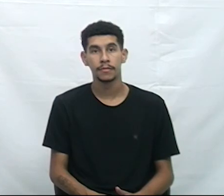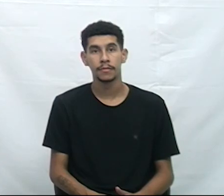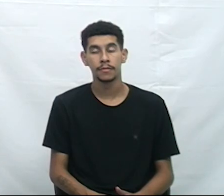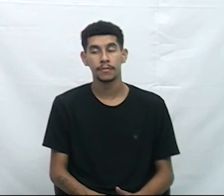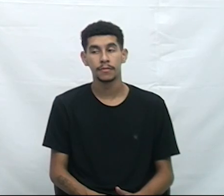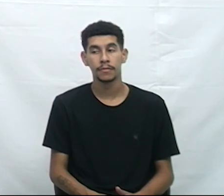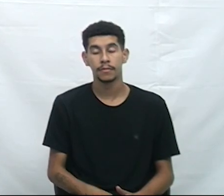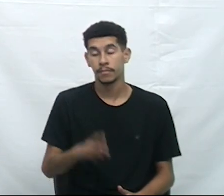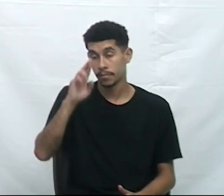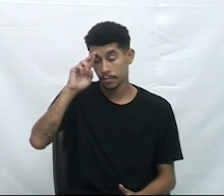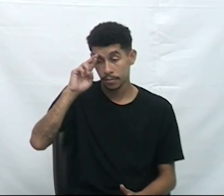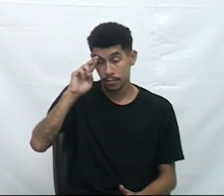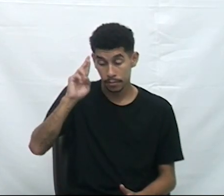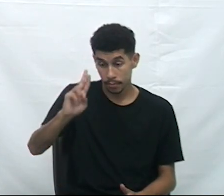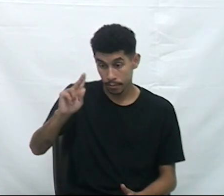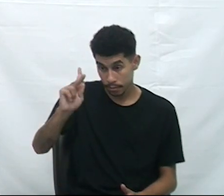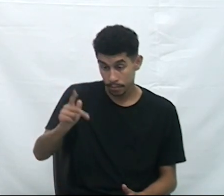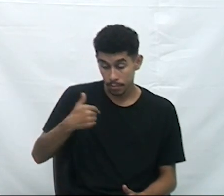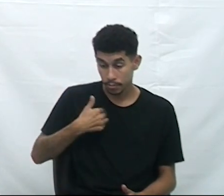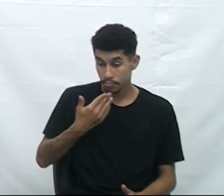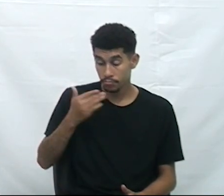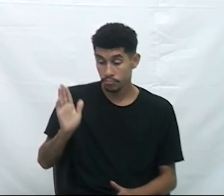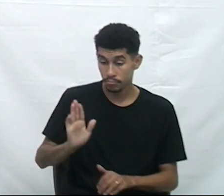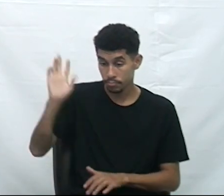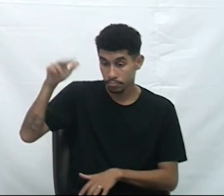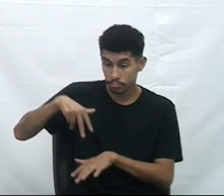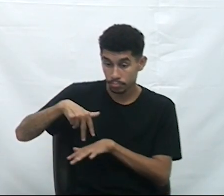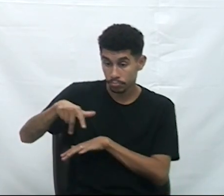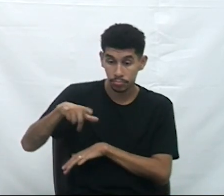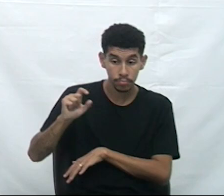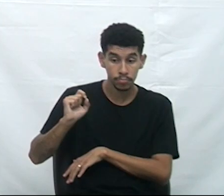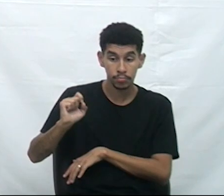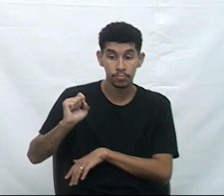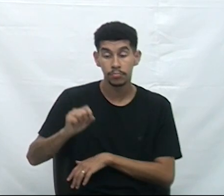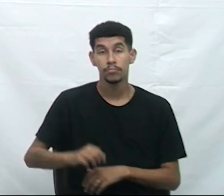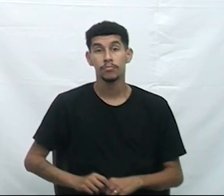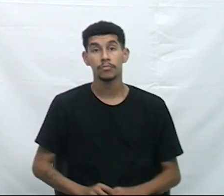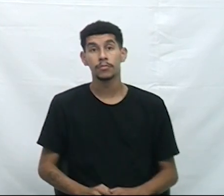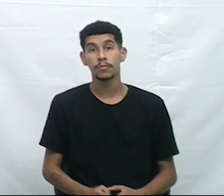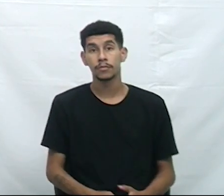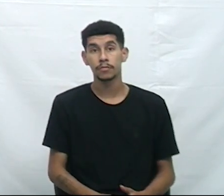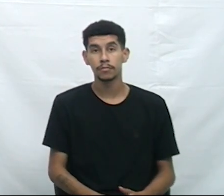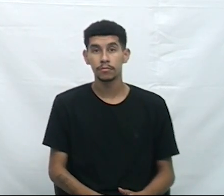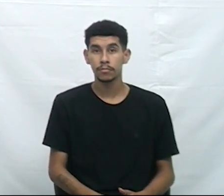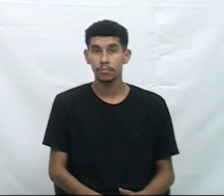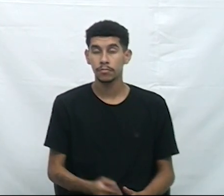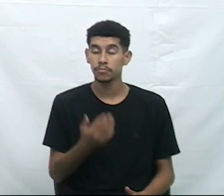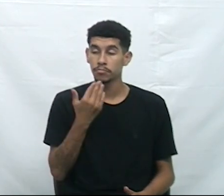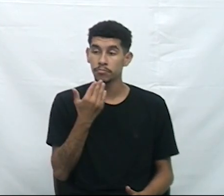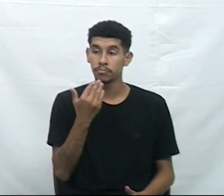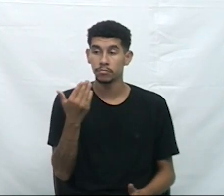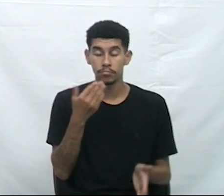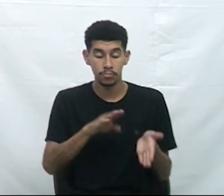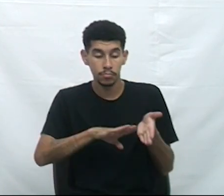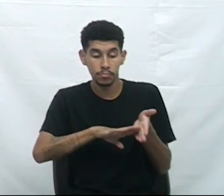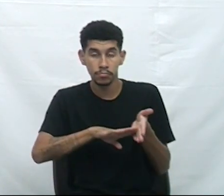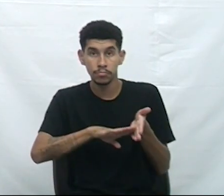Presidente, minha questão de ordem é no sentido de pedir a